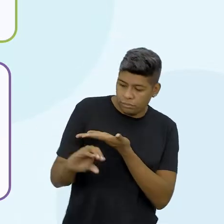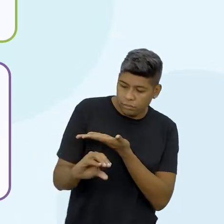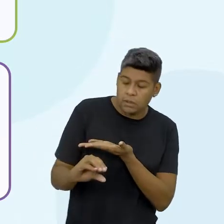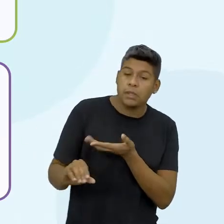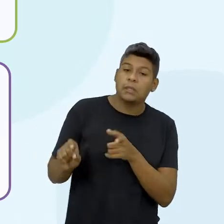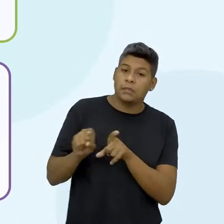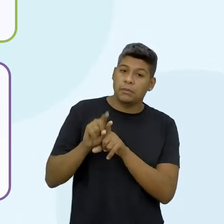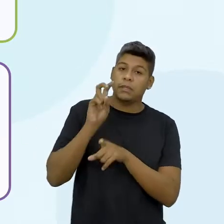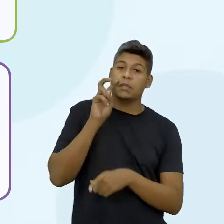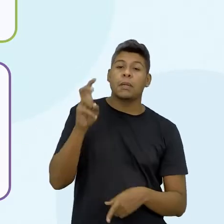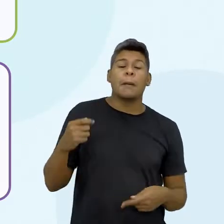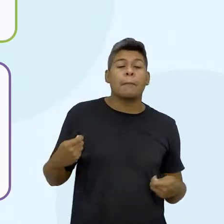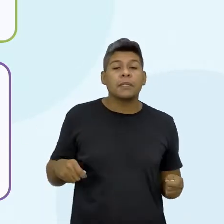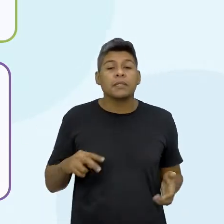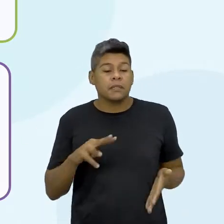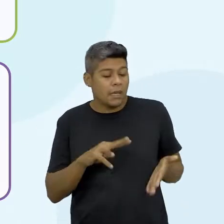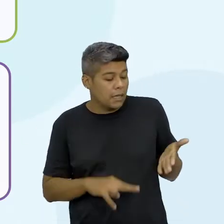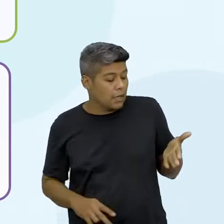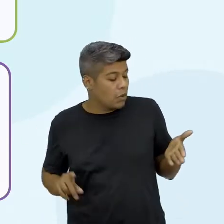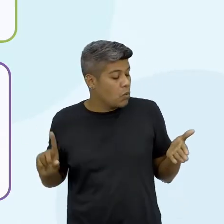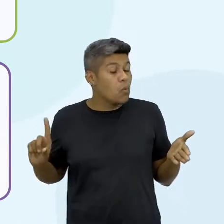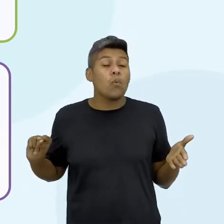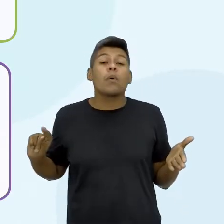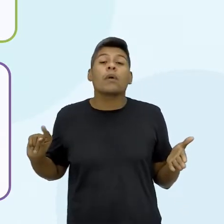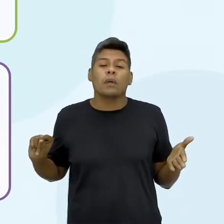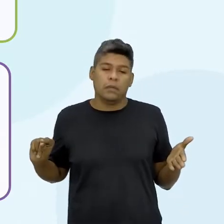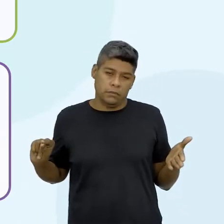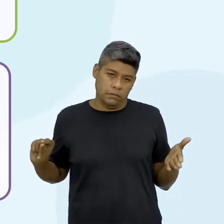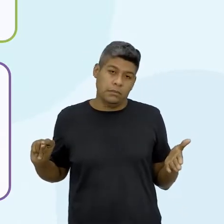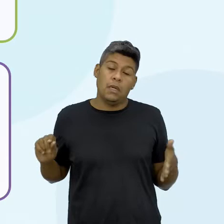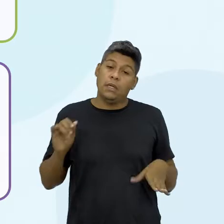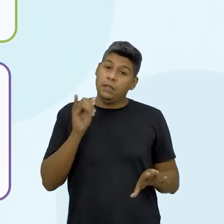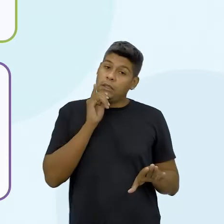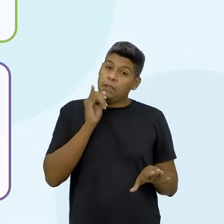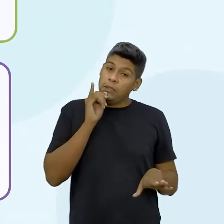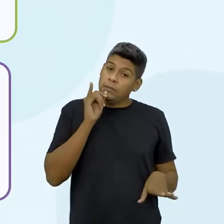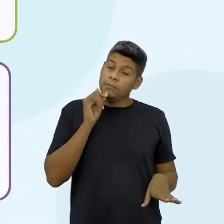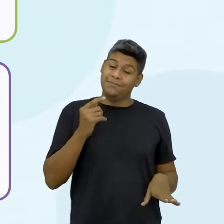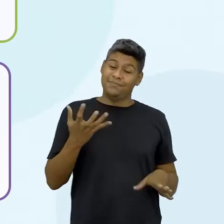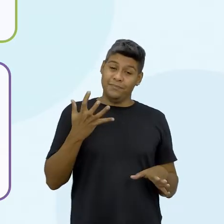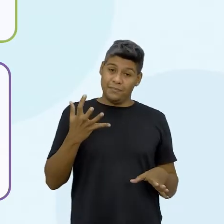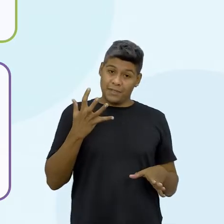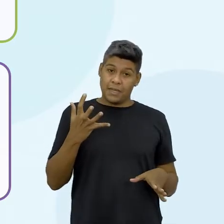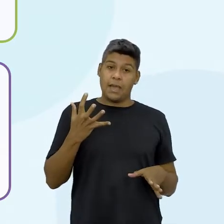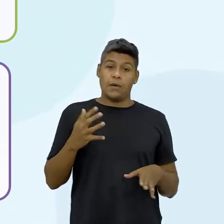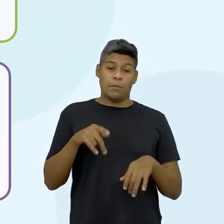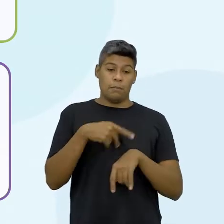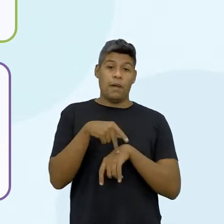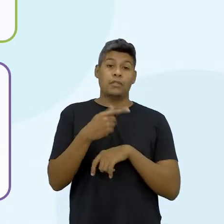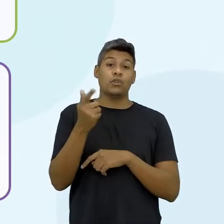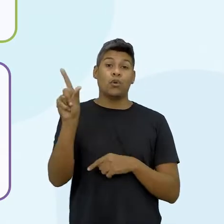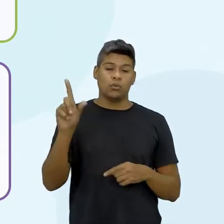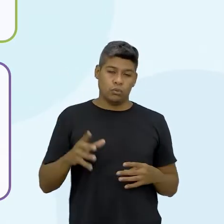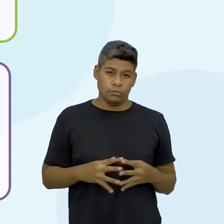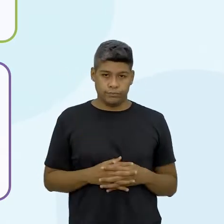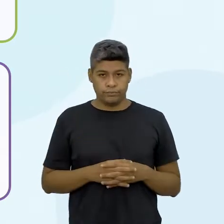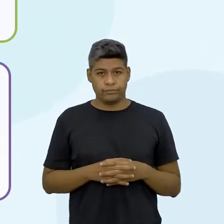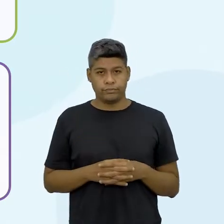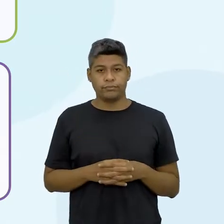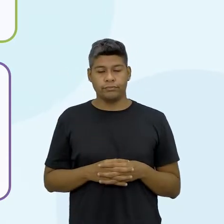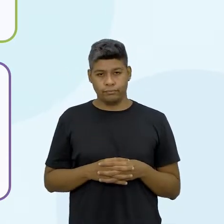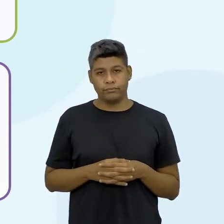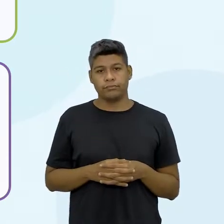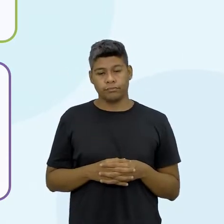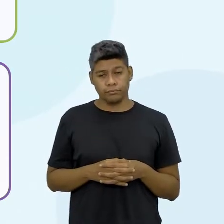intelectual. O que que eu preciso ler, pra, por exemplo, se eu quero sair fora, quero ir pra fora do país, quanto eu preciso ler,